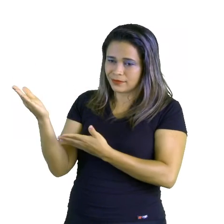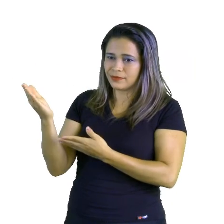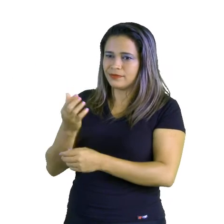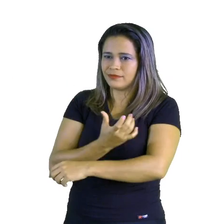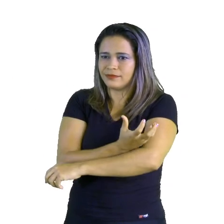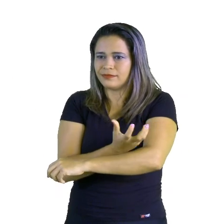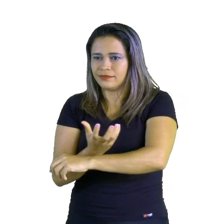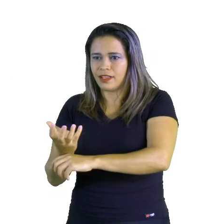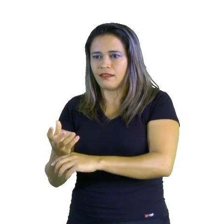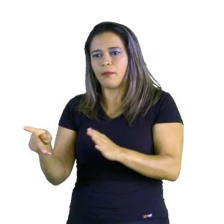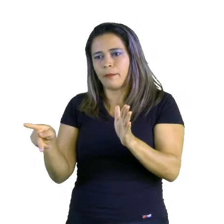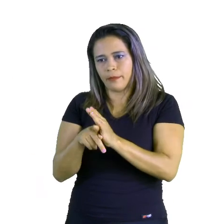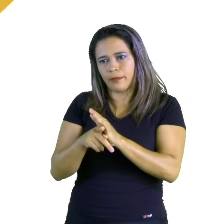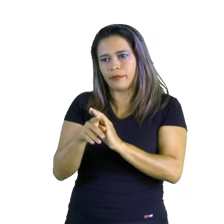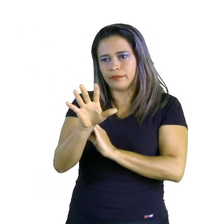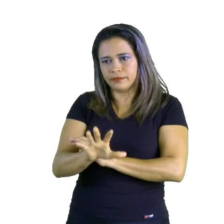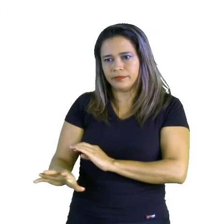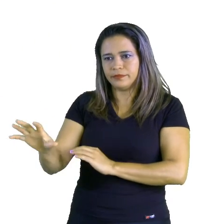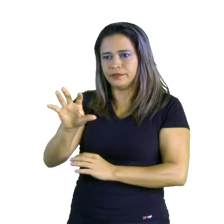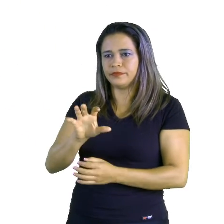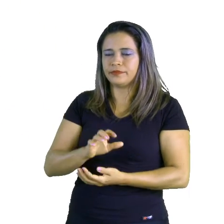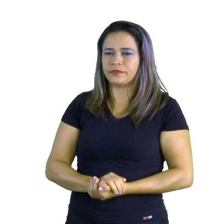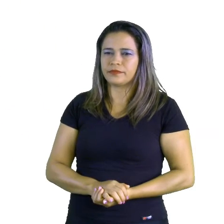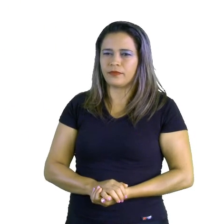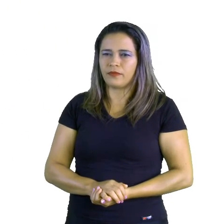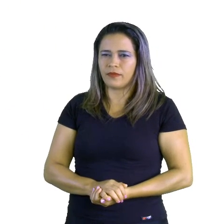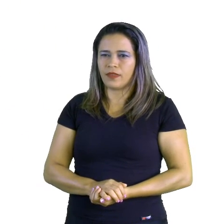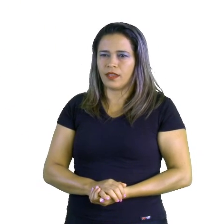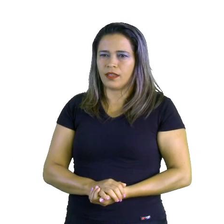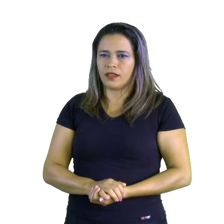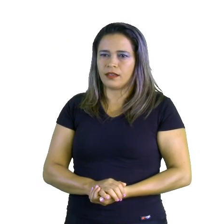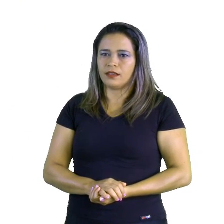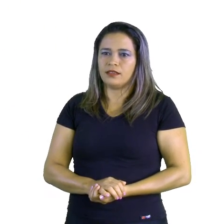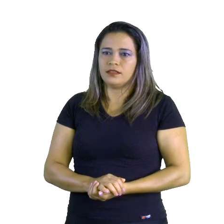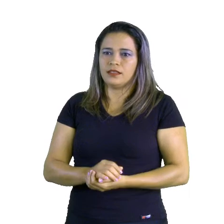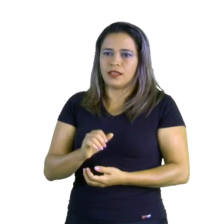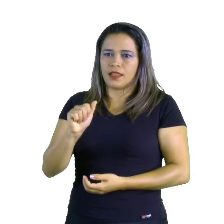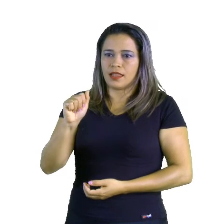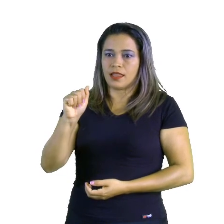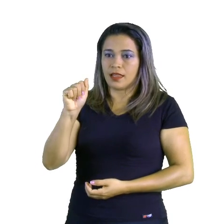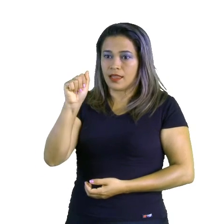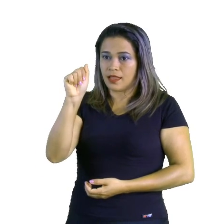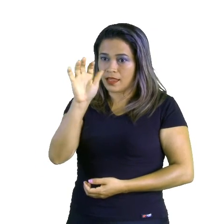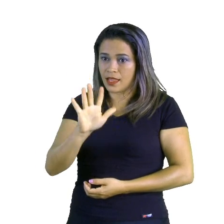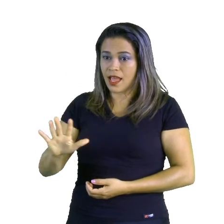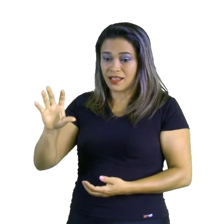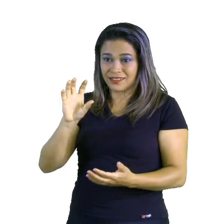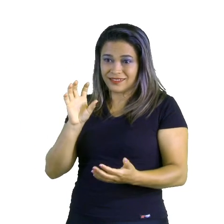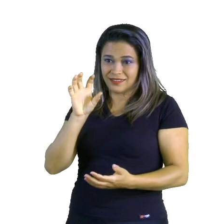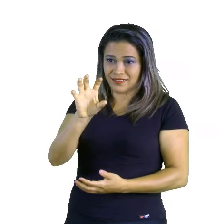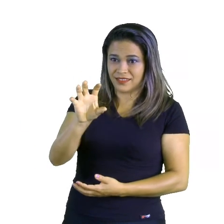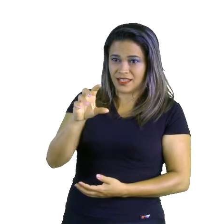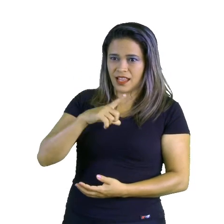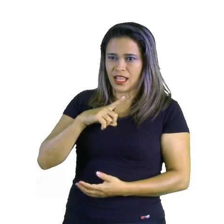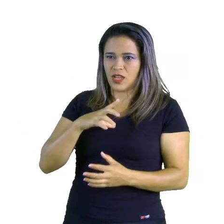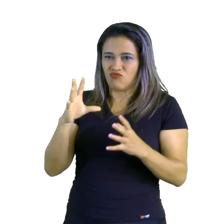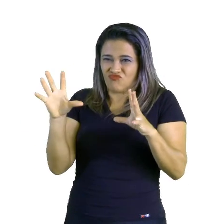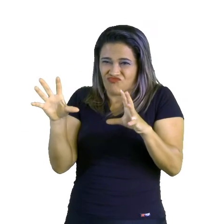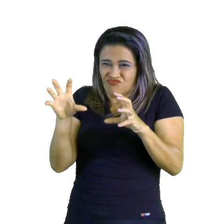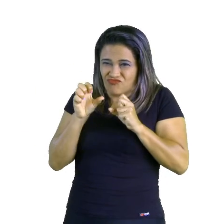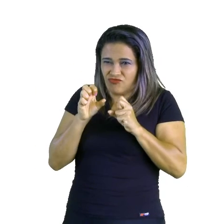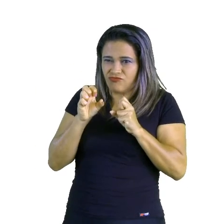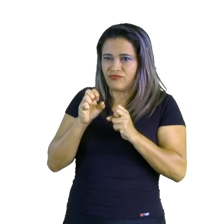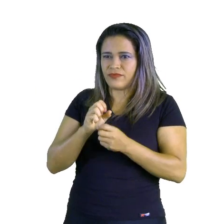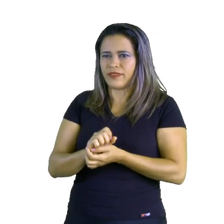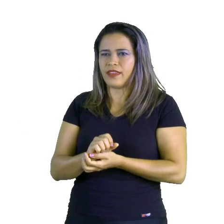dessa região. Na Ásia Central, apresenta um clima seco e semiárido. Vegetação de